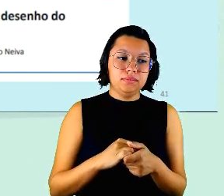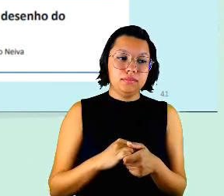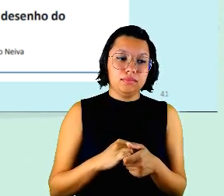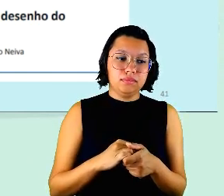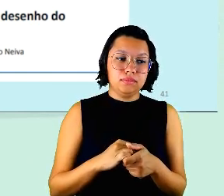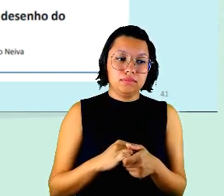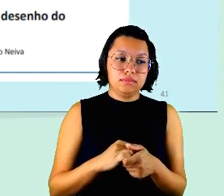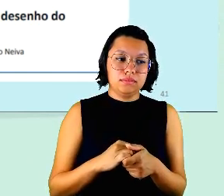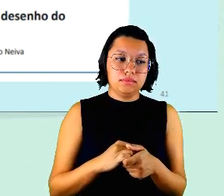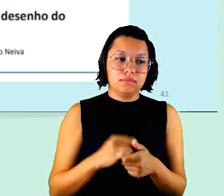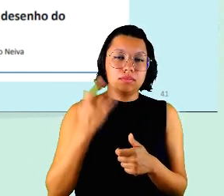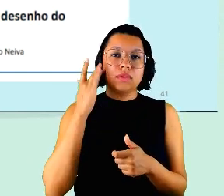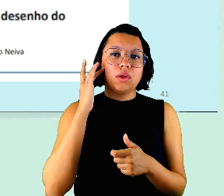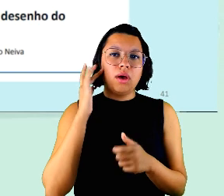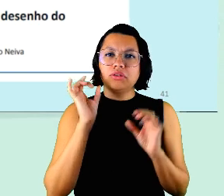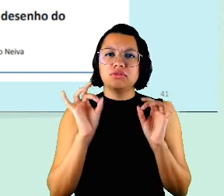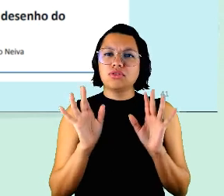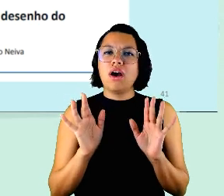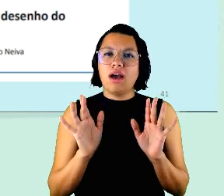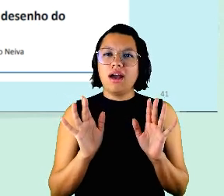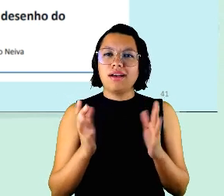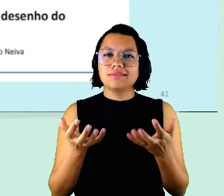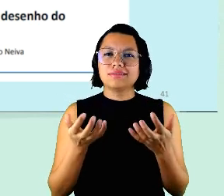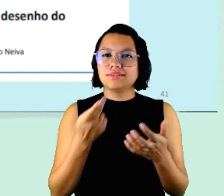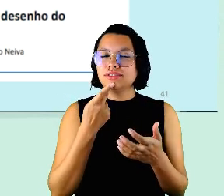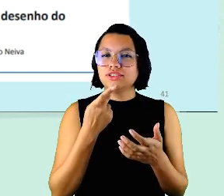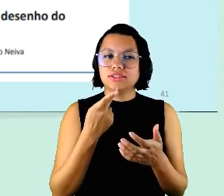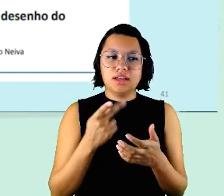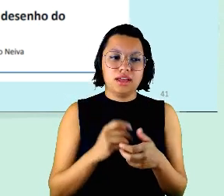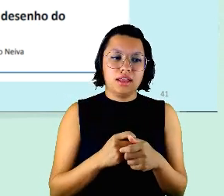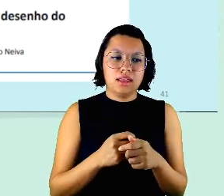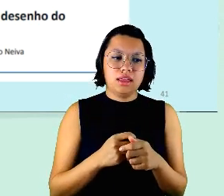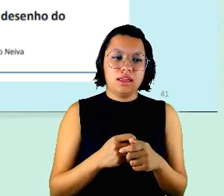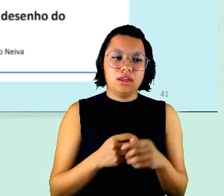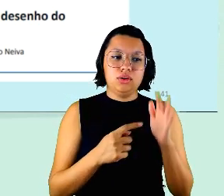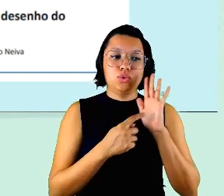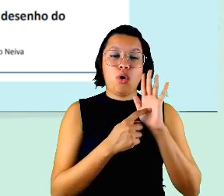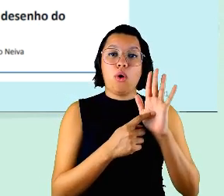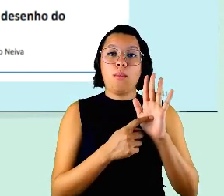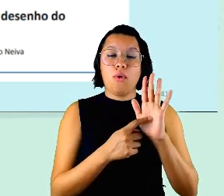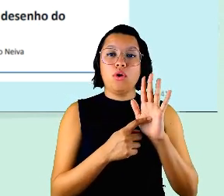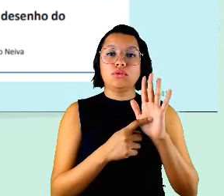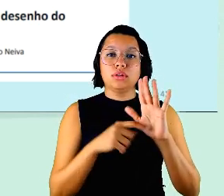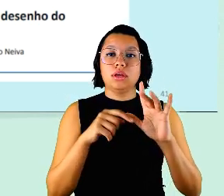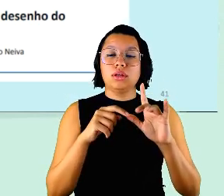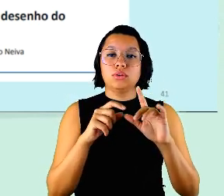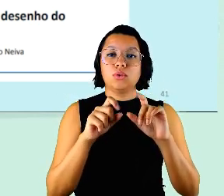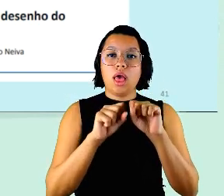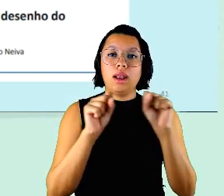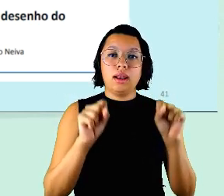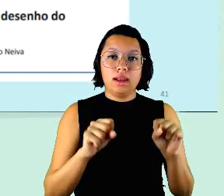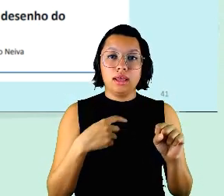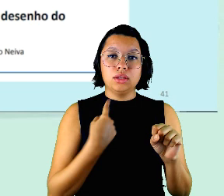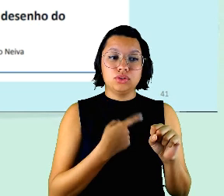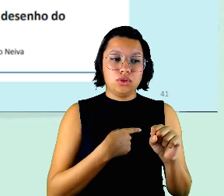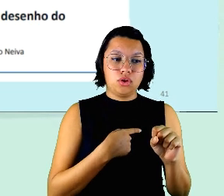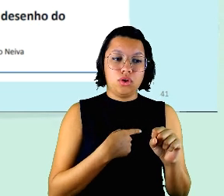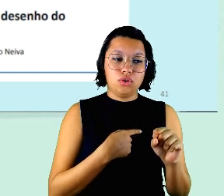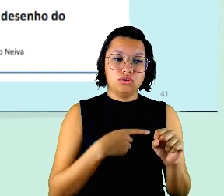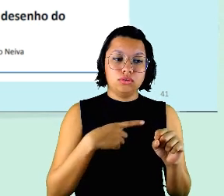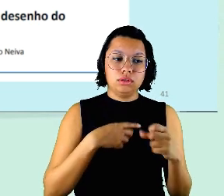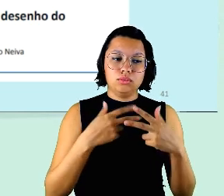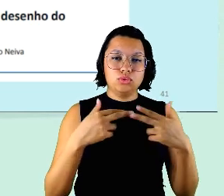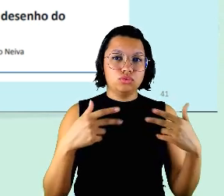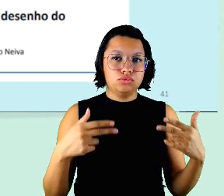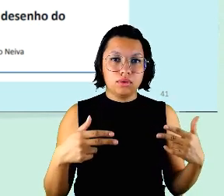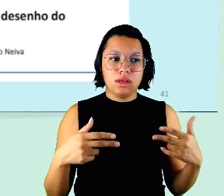eu acho que era isso que eu estou colocando alguns links nossos e também nós estamos com vários artigos